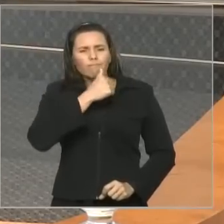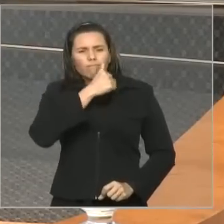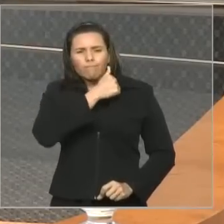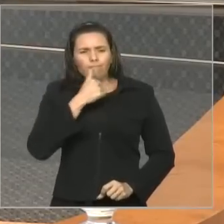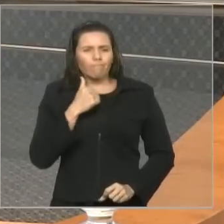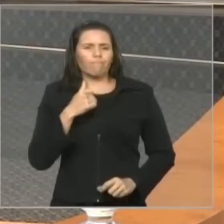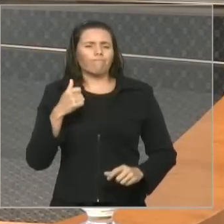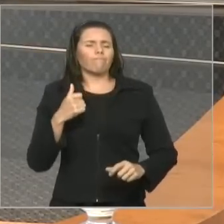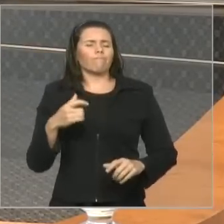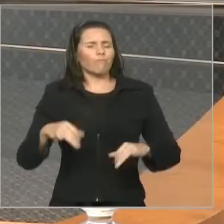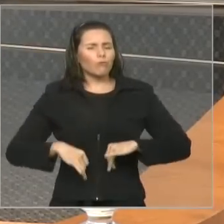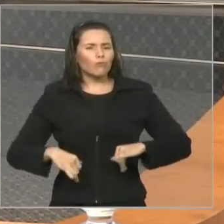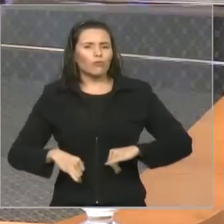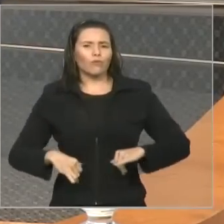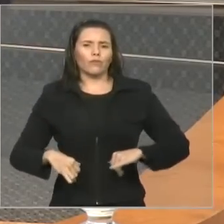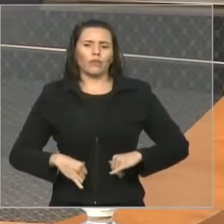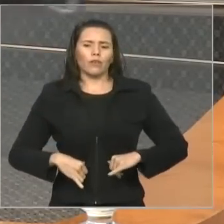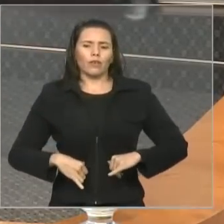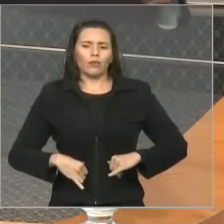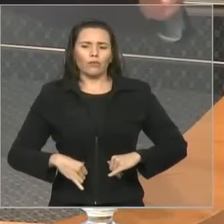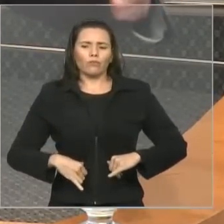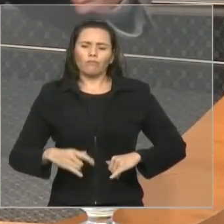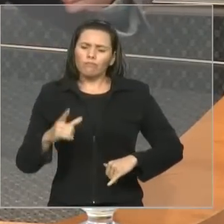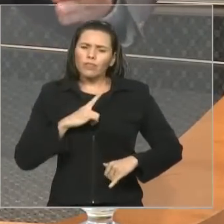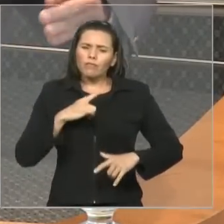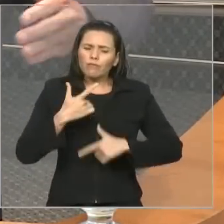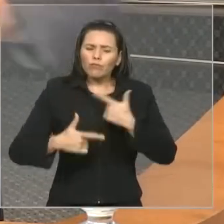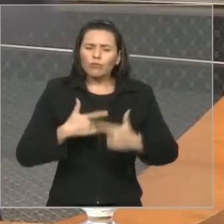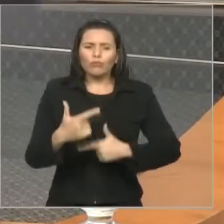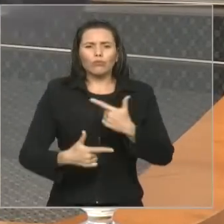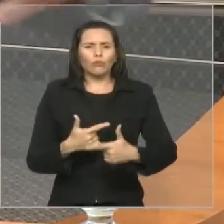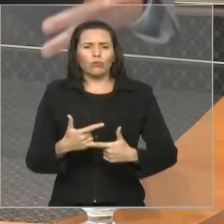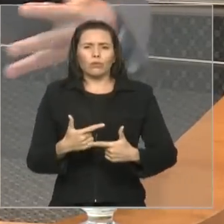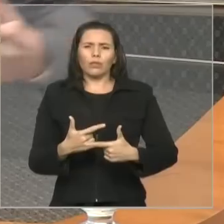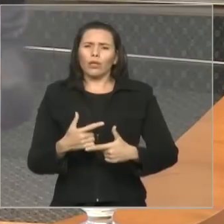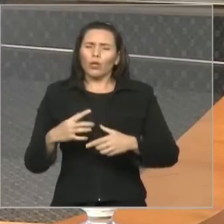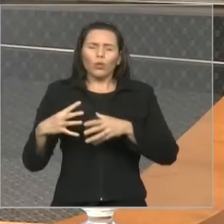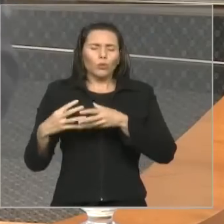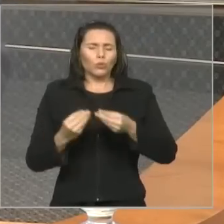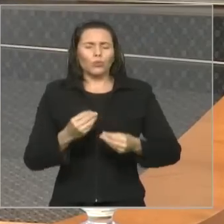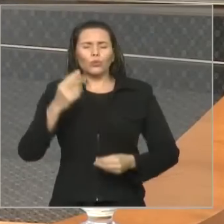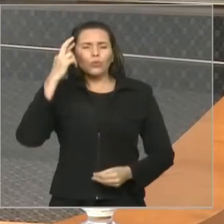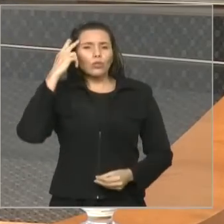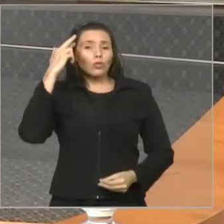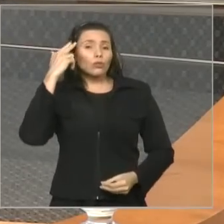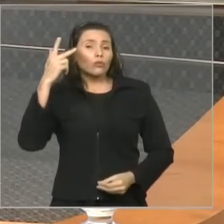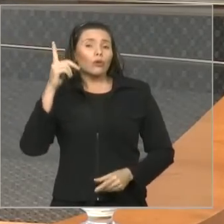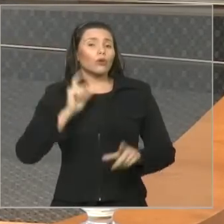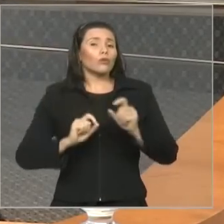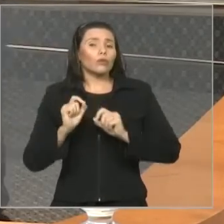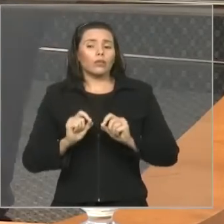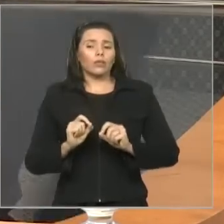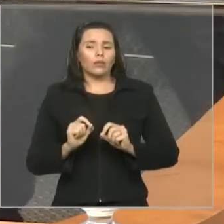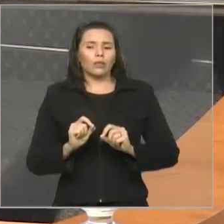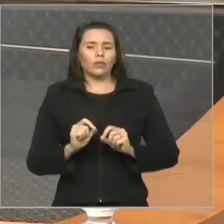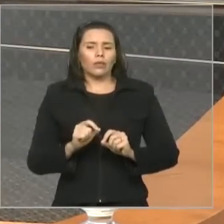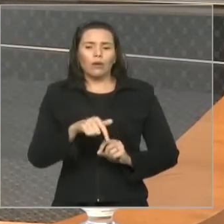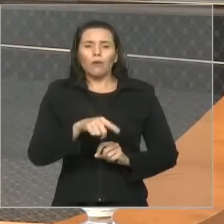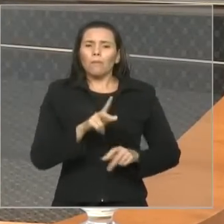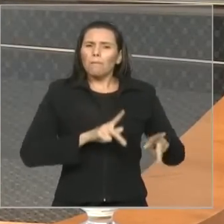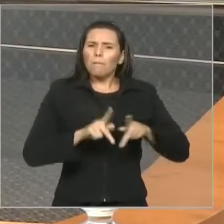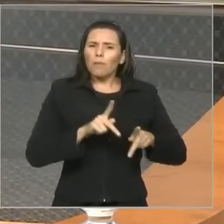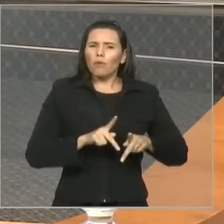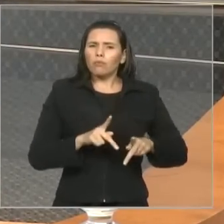observe, nada foi por acaso. Toda essa construção histórica, toda essa historiografia, foi feita da revolta do povo,